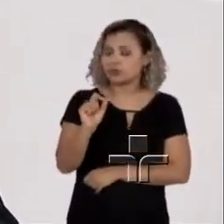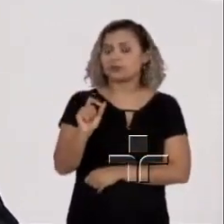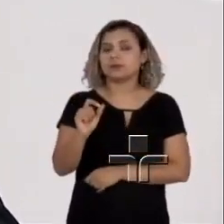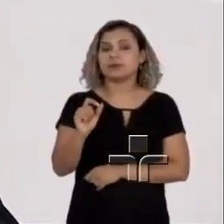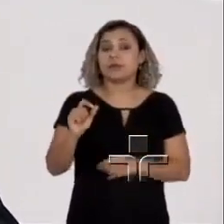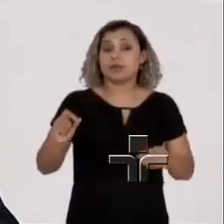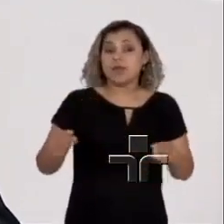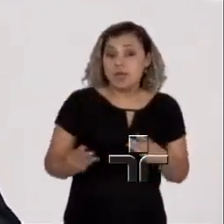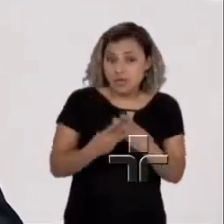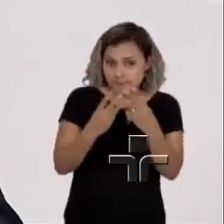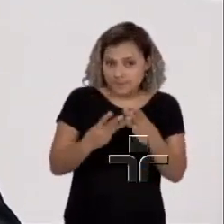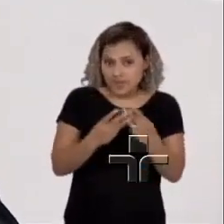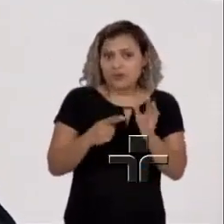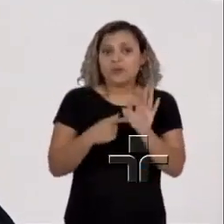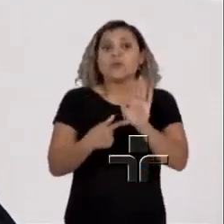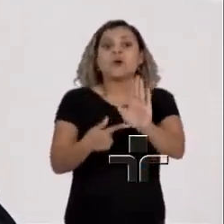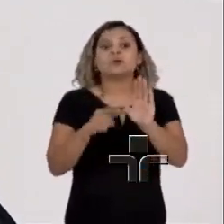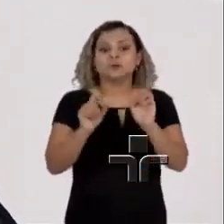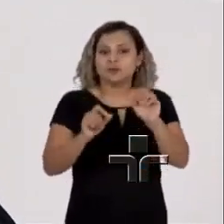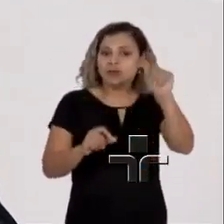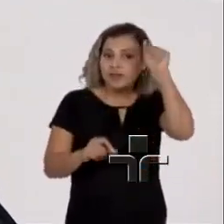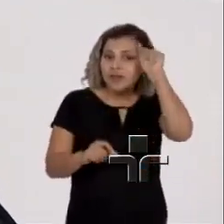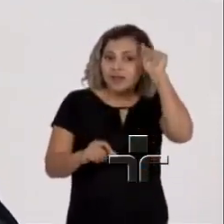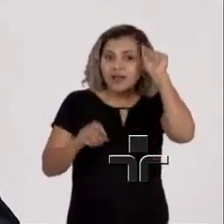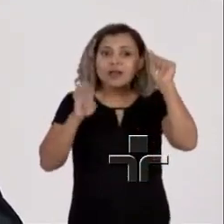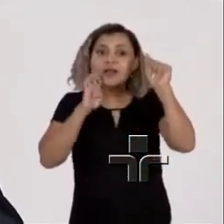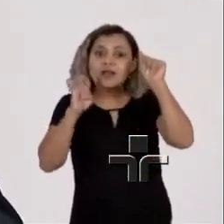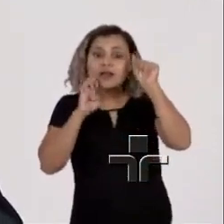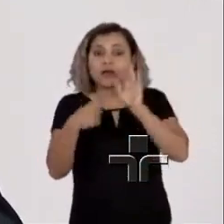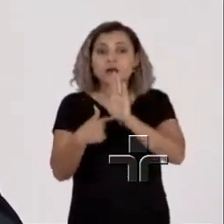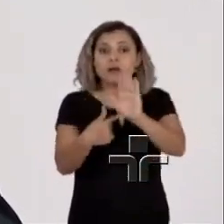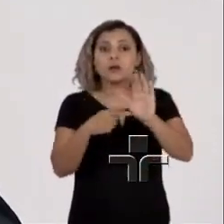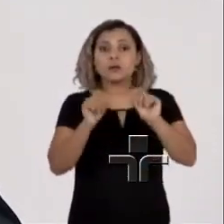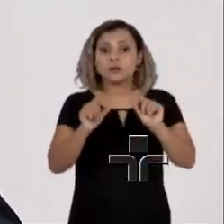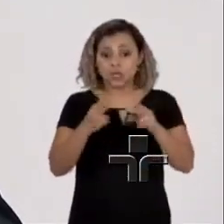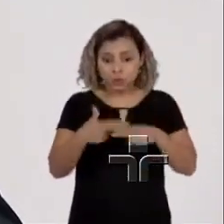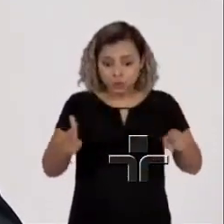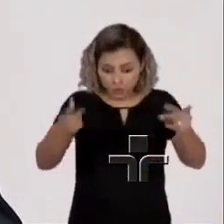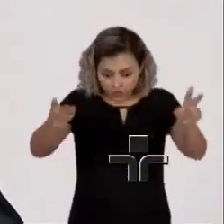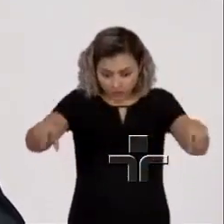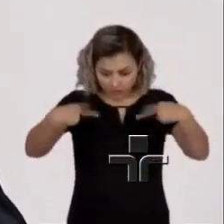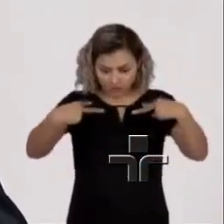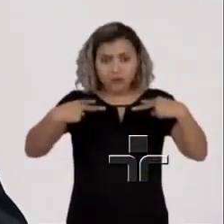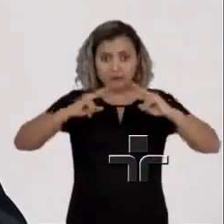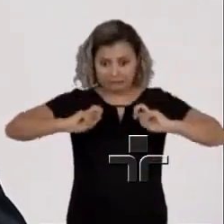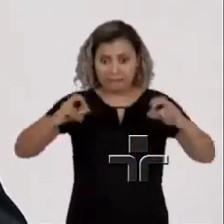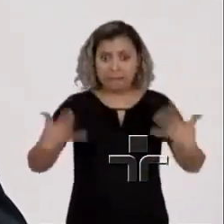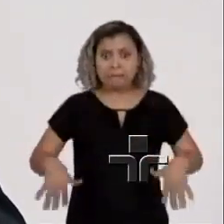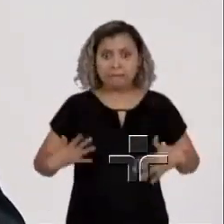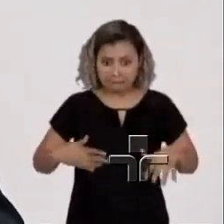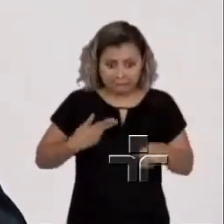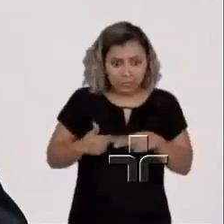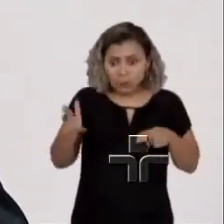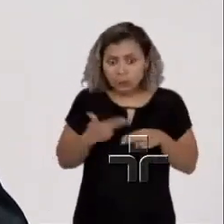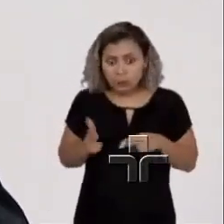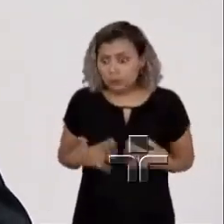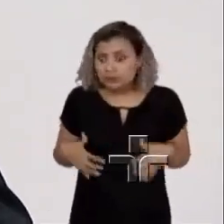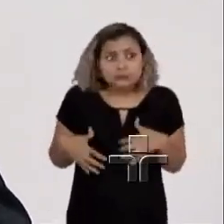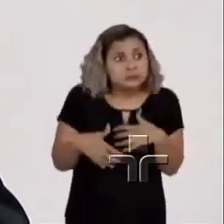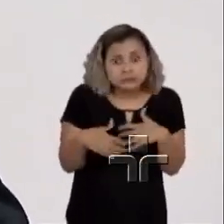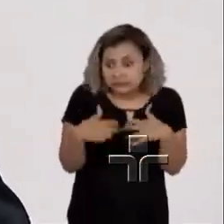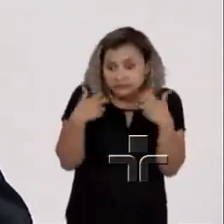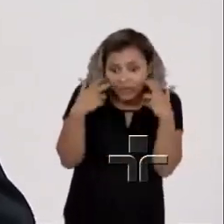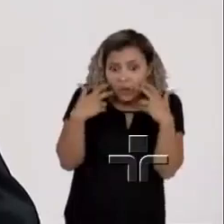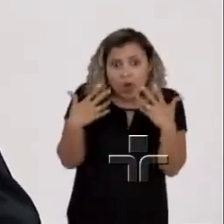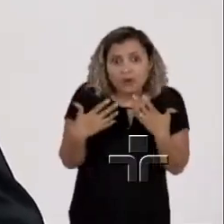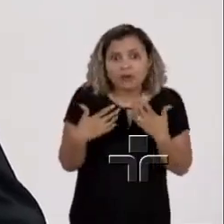hebraica Adão e Eva percebem que estão nus, a ideia não é moral, a noção naquele momento é que tem corpo,